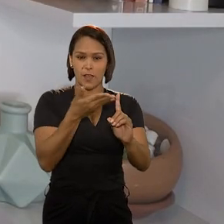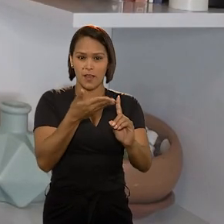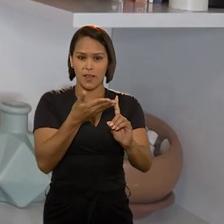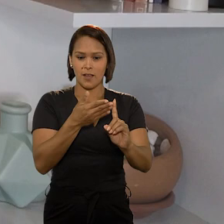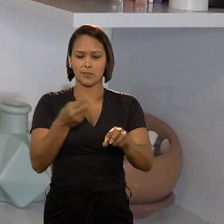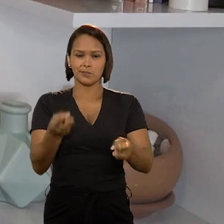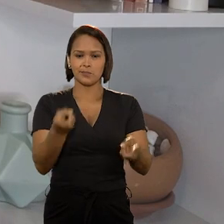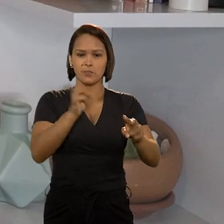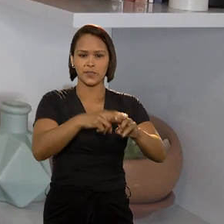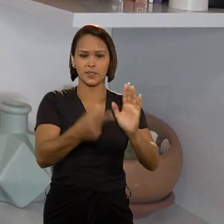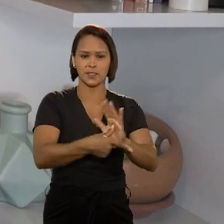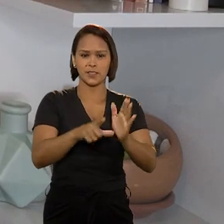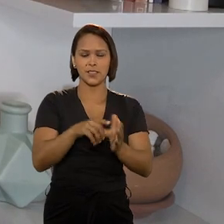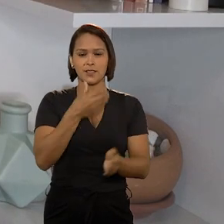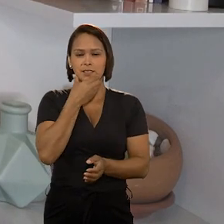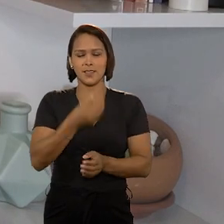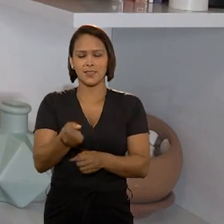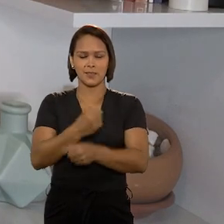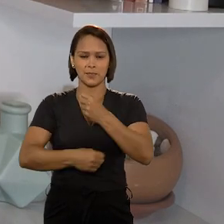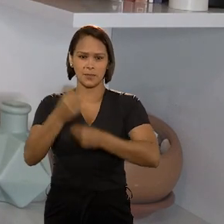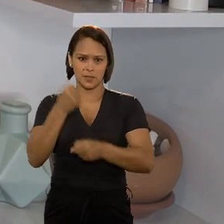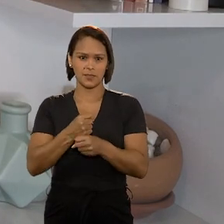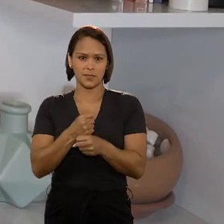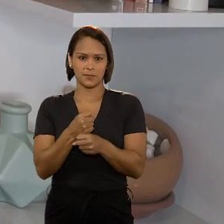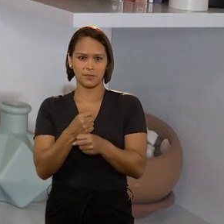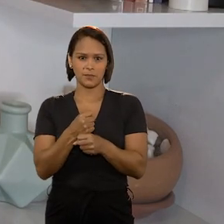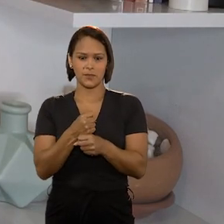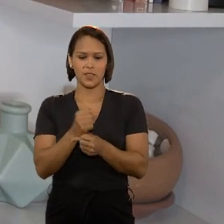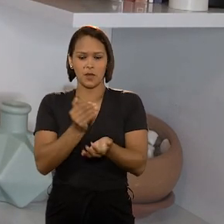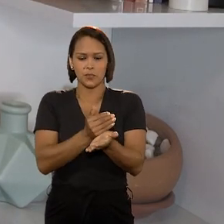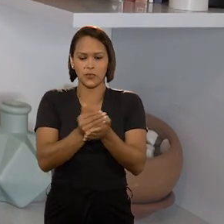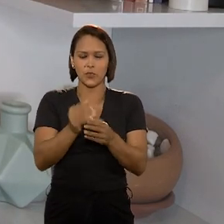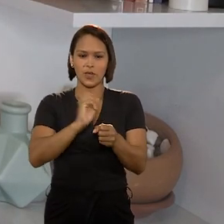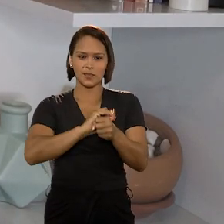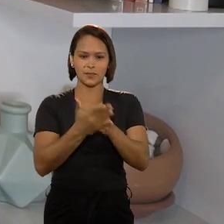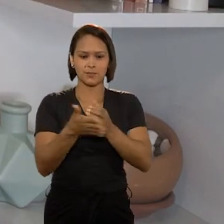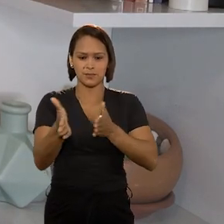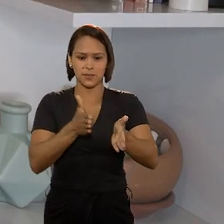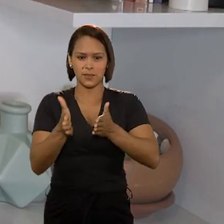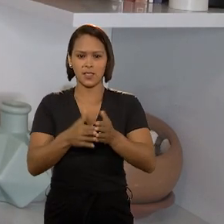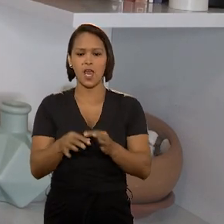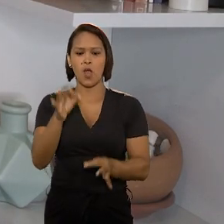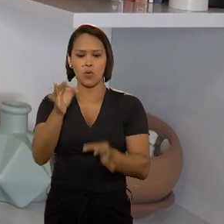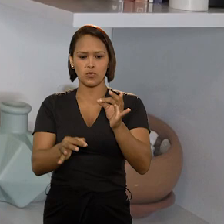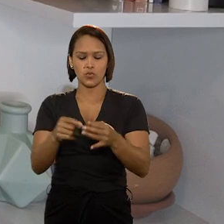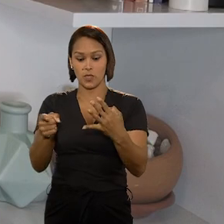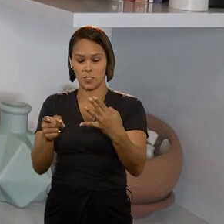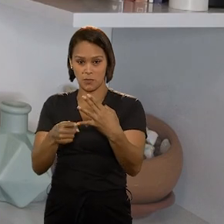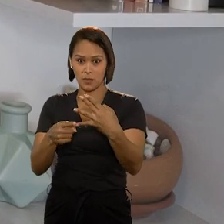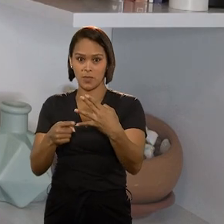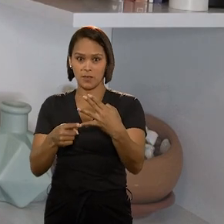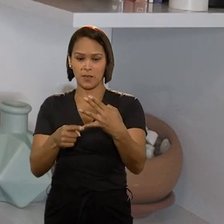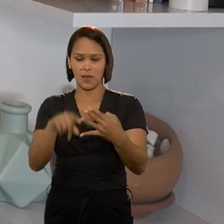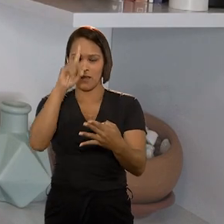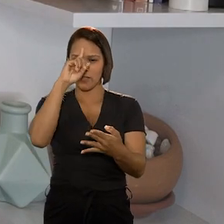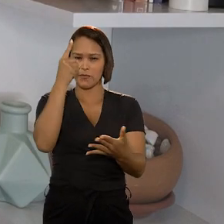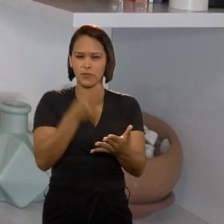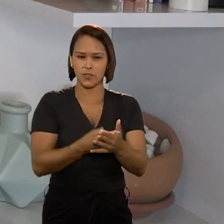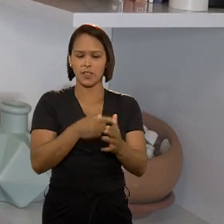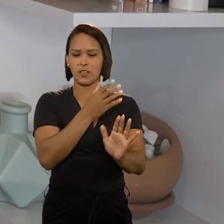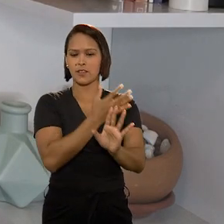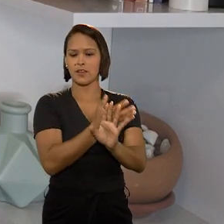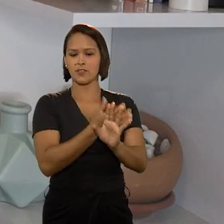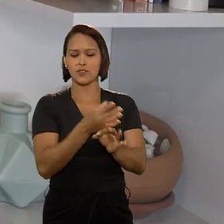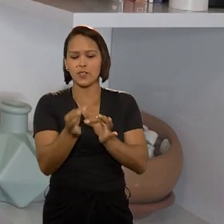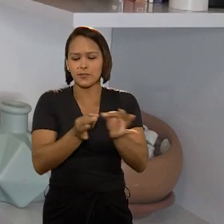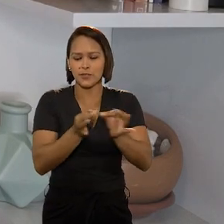roubo que cumpre prisão preventiva desde dezembro do ano passado. Com o início da pandemia do coronavírus, o juiz de primeiro grau havia definido